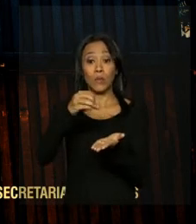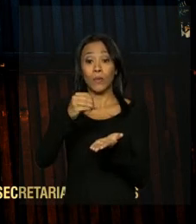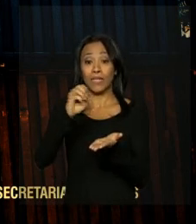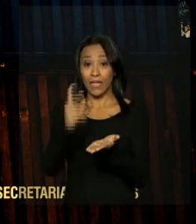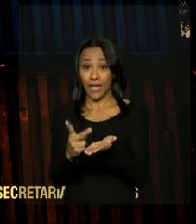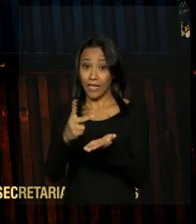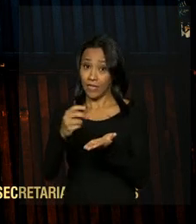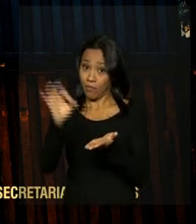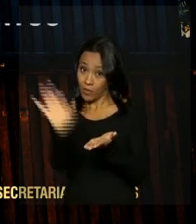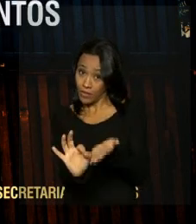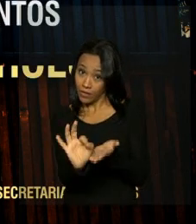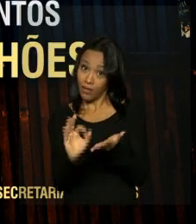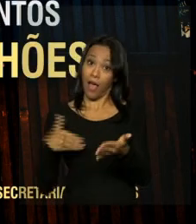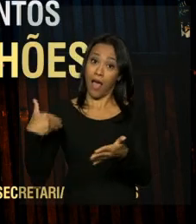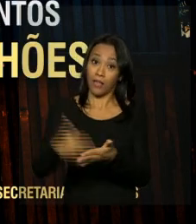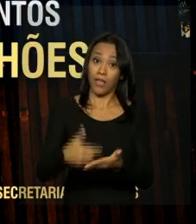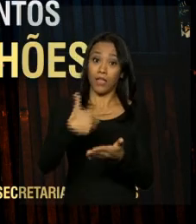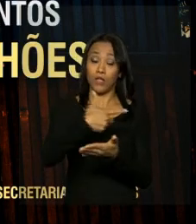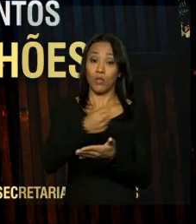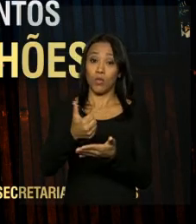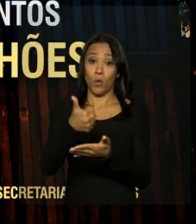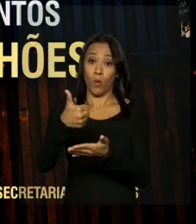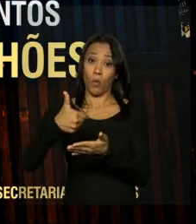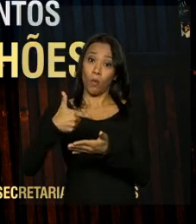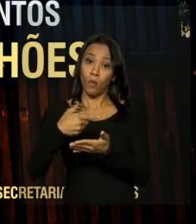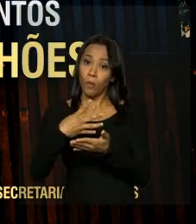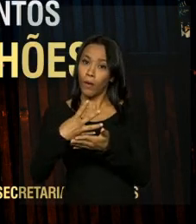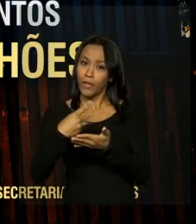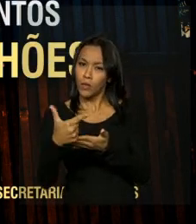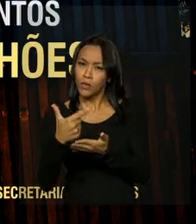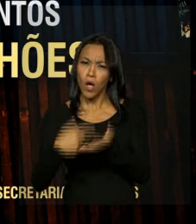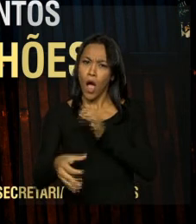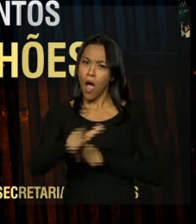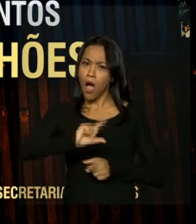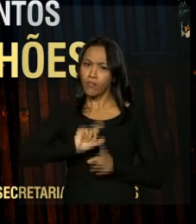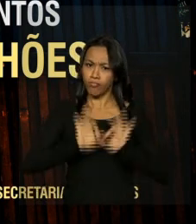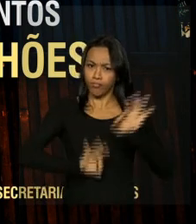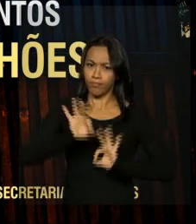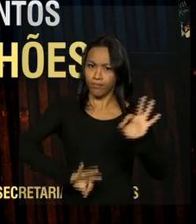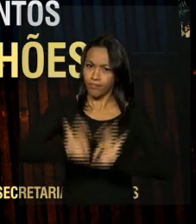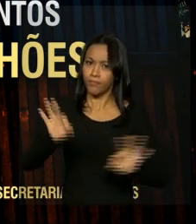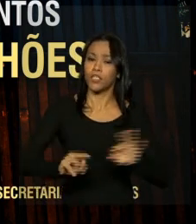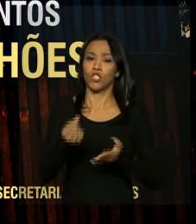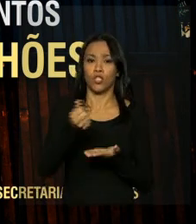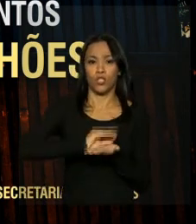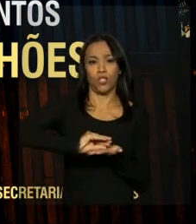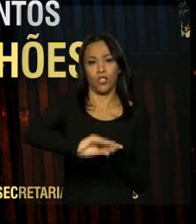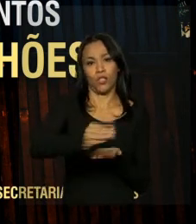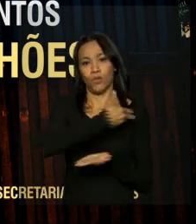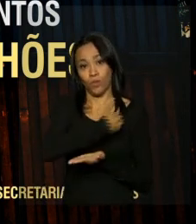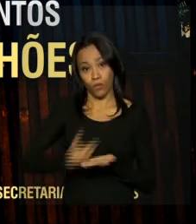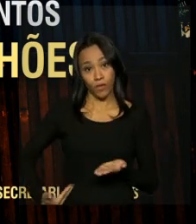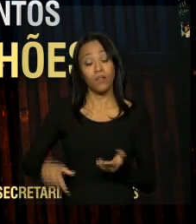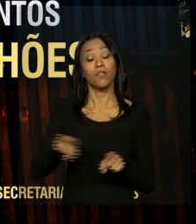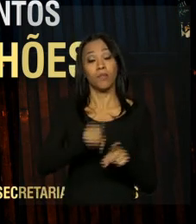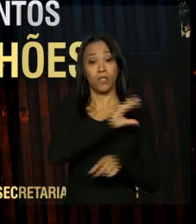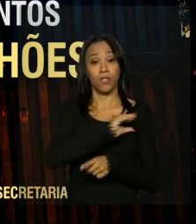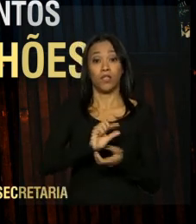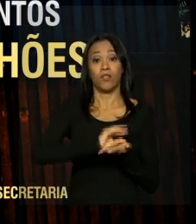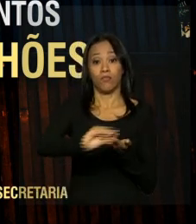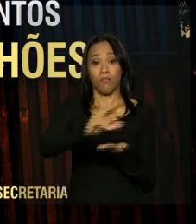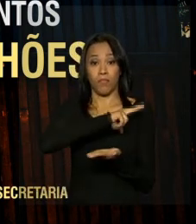2042. Para isso, são projetados investimentos públicos e privados da ordem de 51